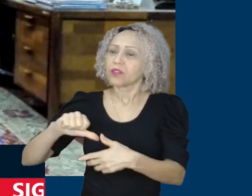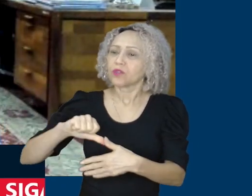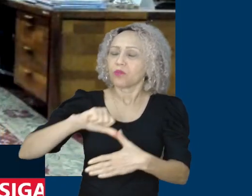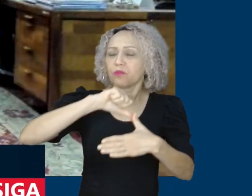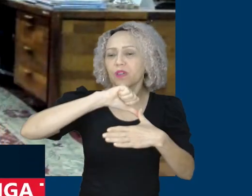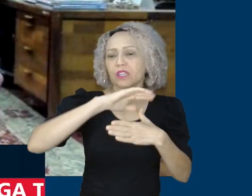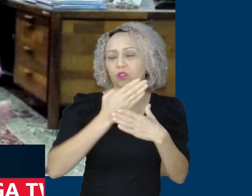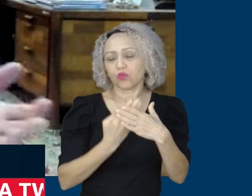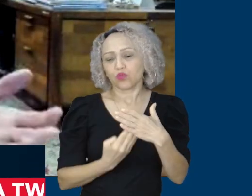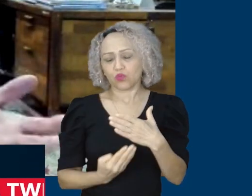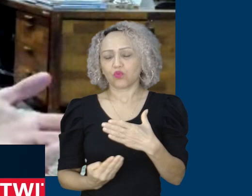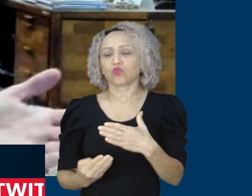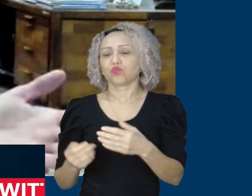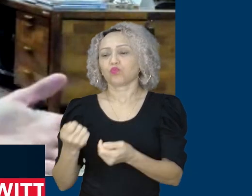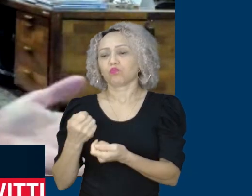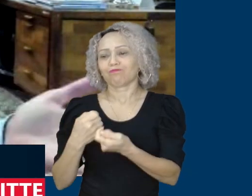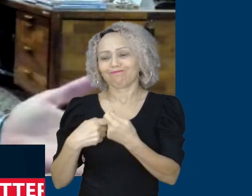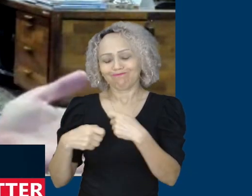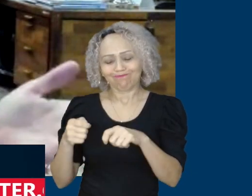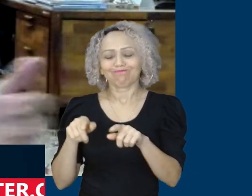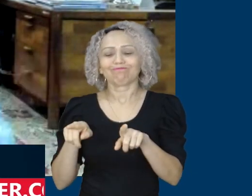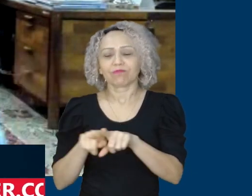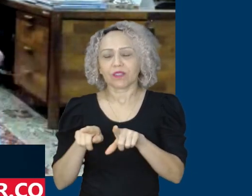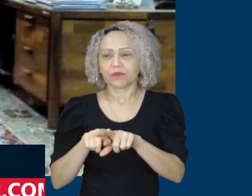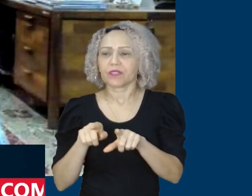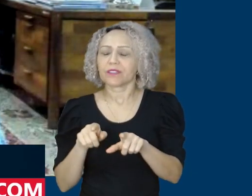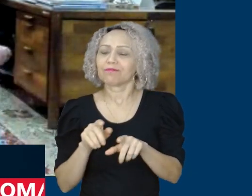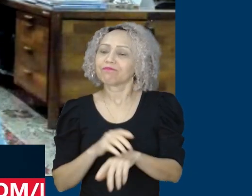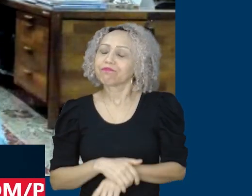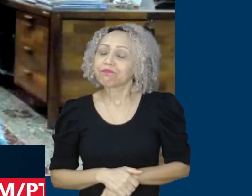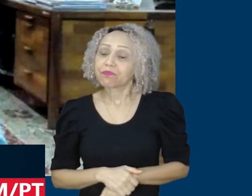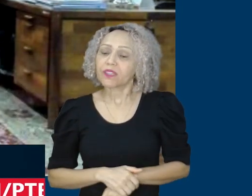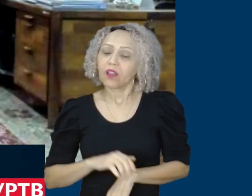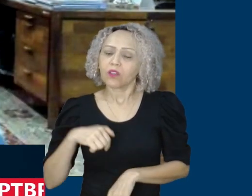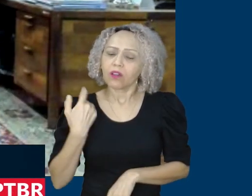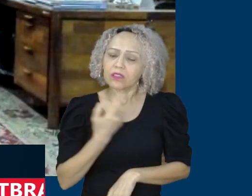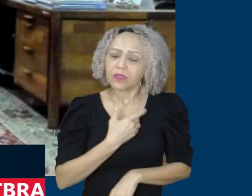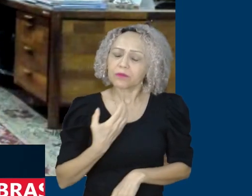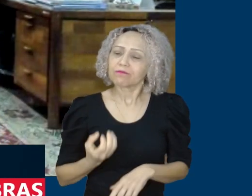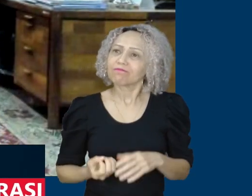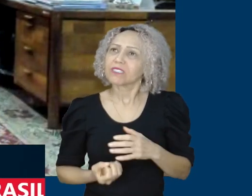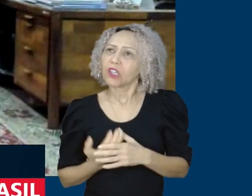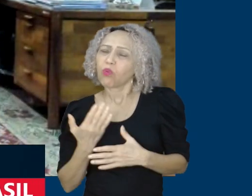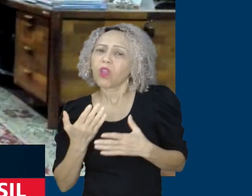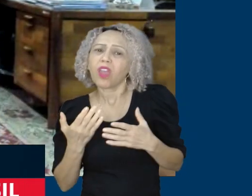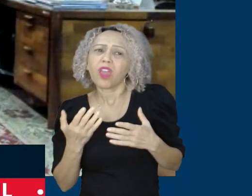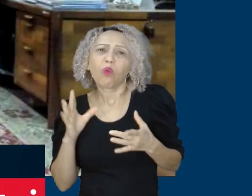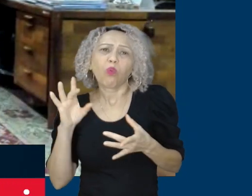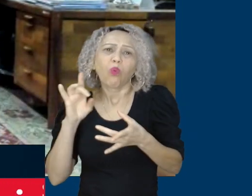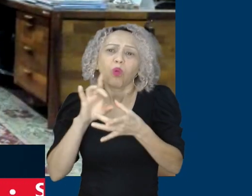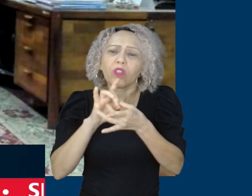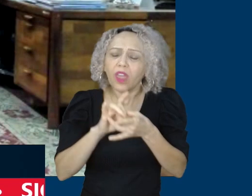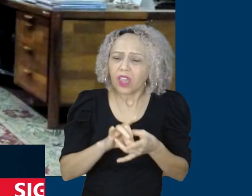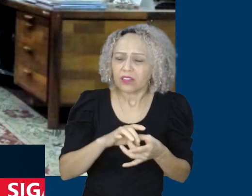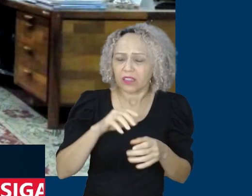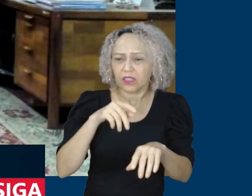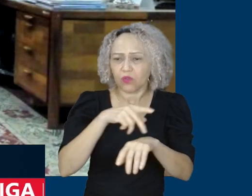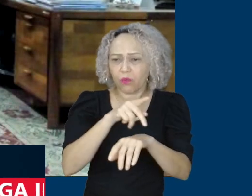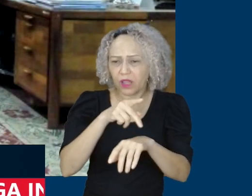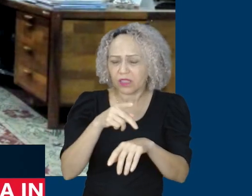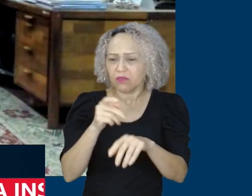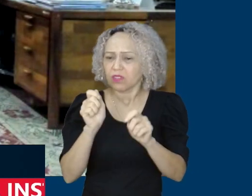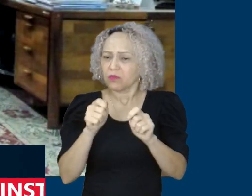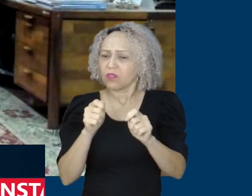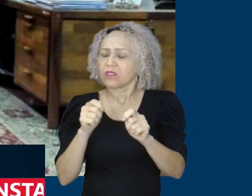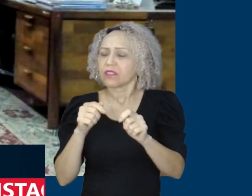consistência nesse bloco aqui de países que possa dialogar em melhores condições com o mercado americano, o mercado europeu,